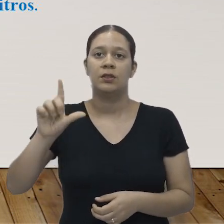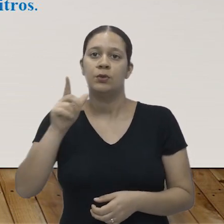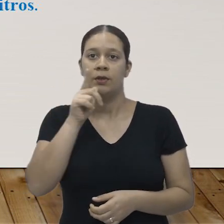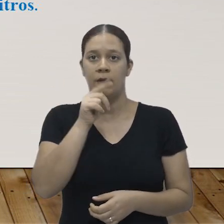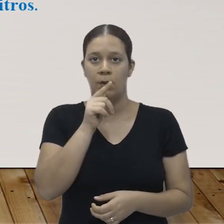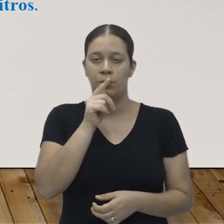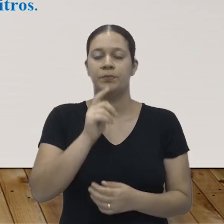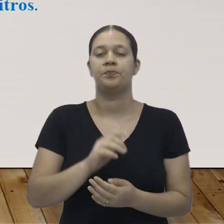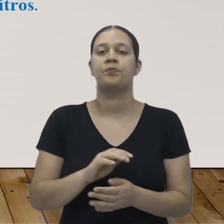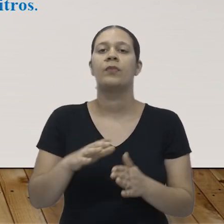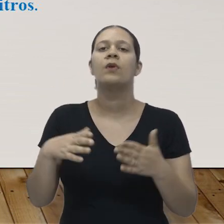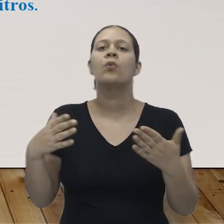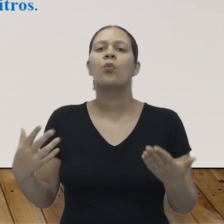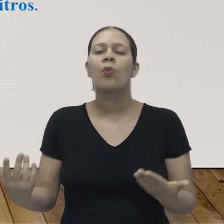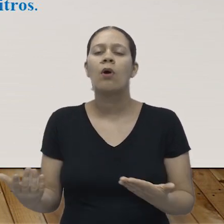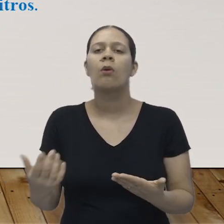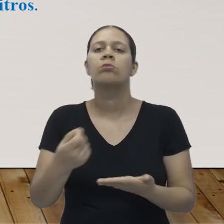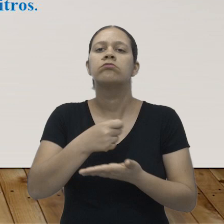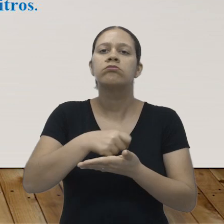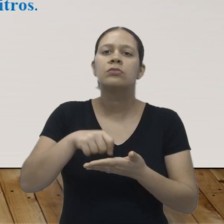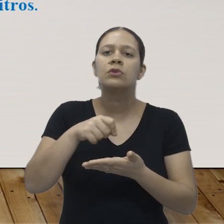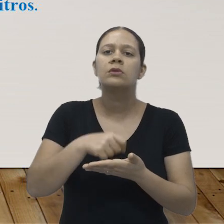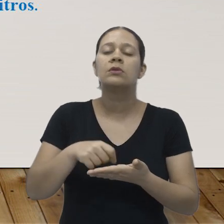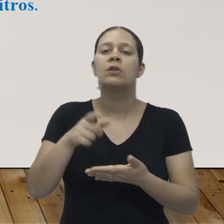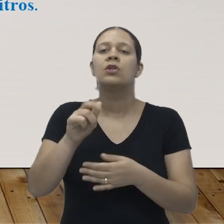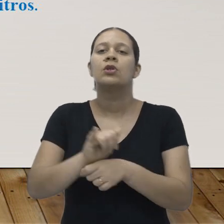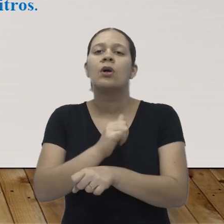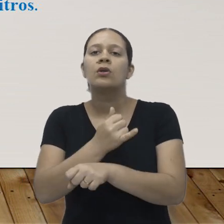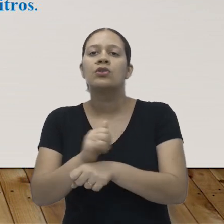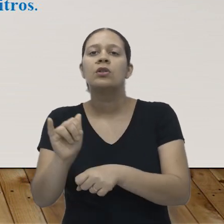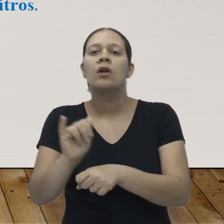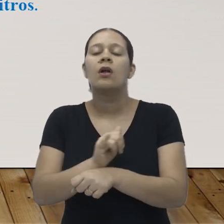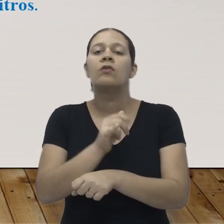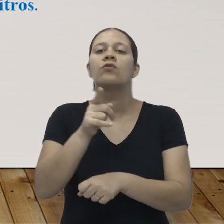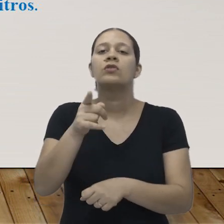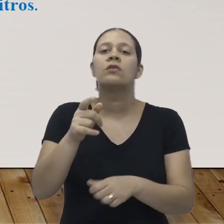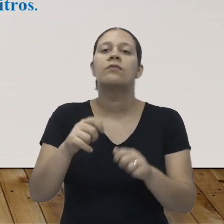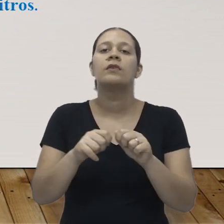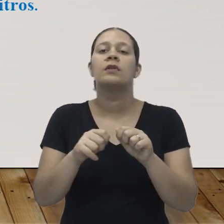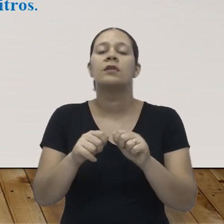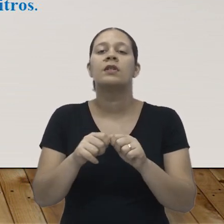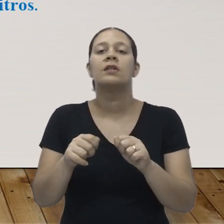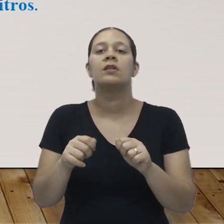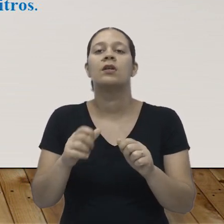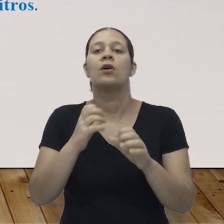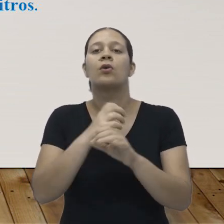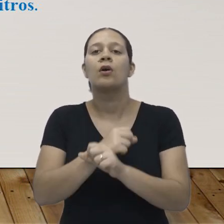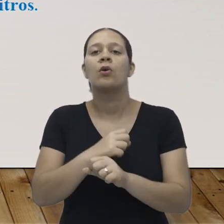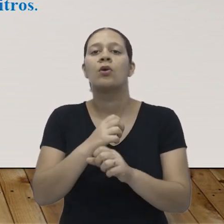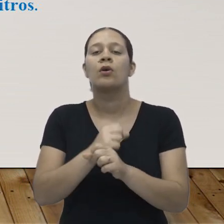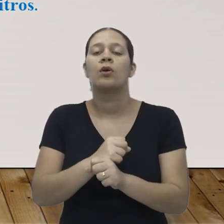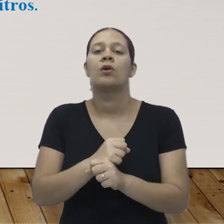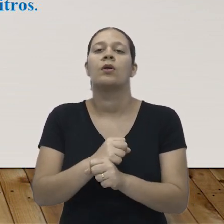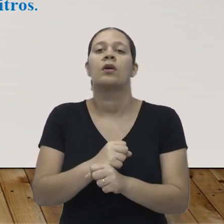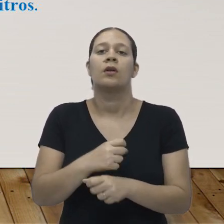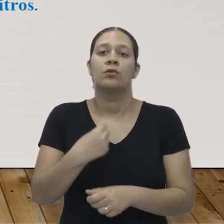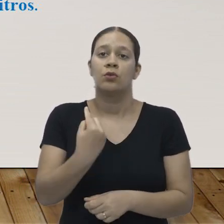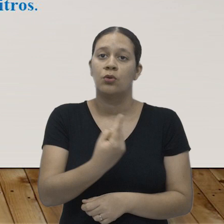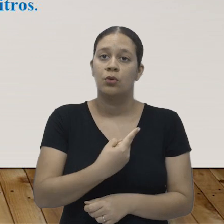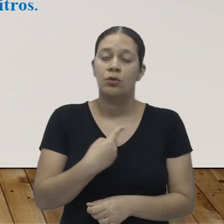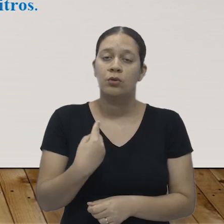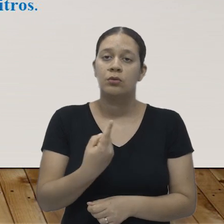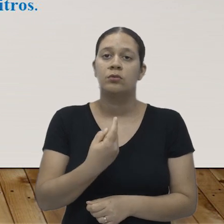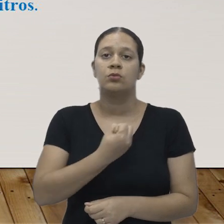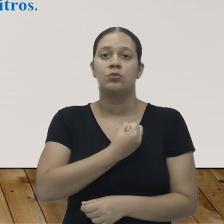de água. Registre quais as estratégias que você usou para efetuar os cálculos. Então, nós usamos uma